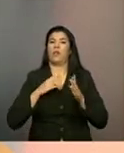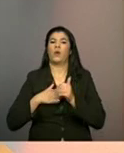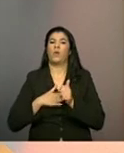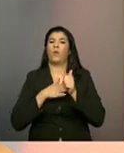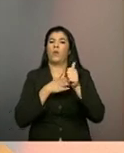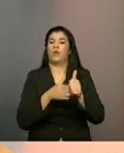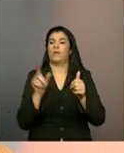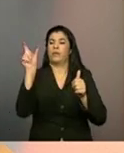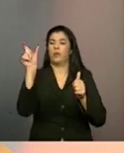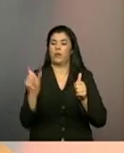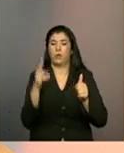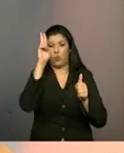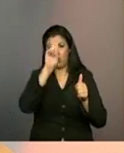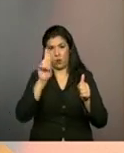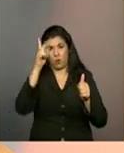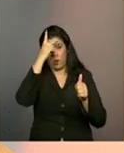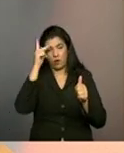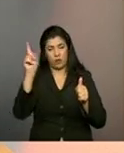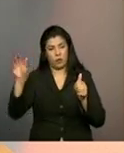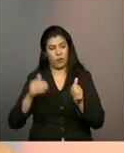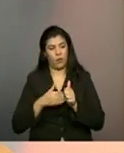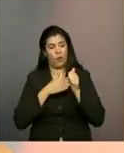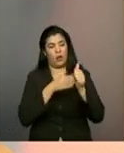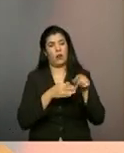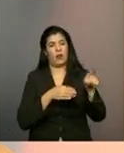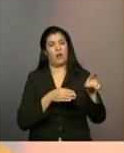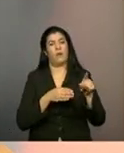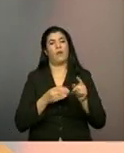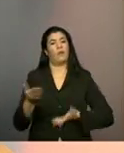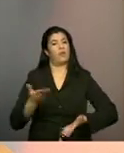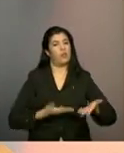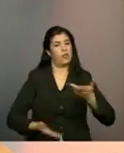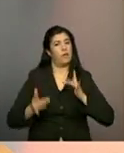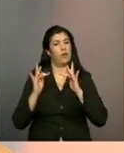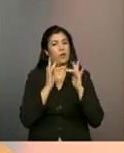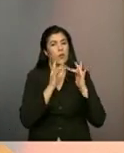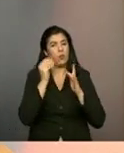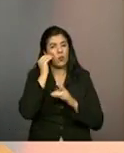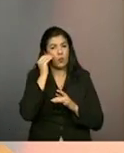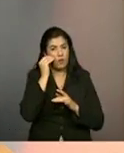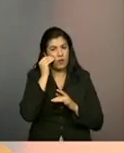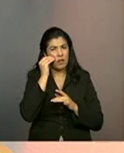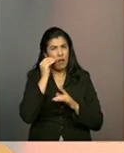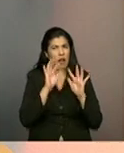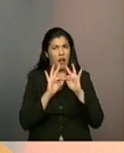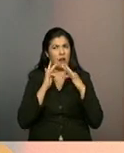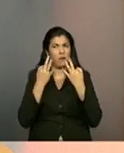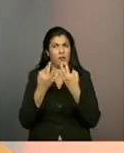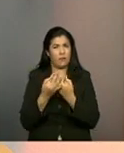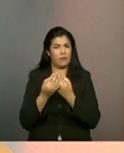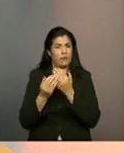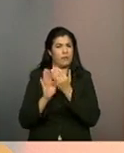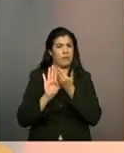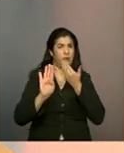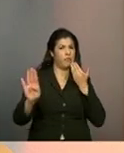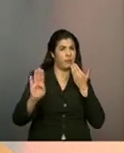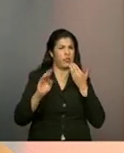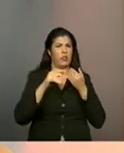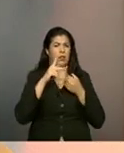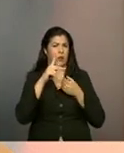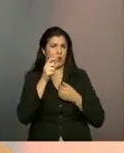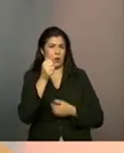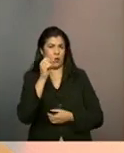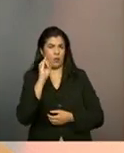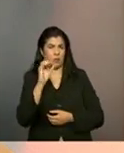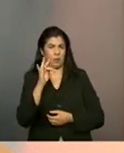usuário para o serviço de convivência não significa que ele vai deixar de ser, a família vai deixar de ser acompanhada no PAIF ou no